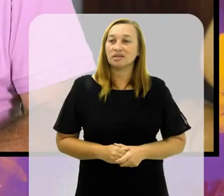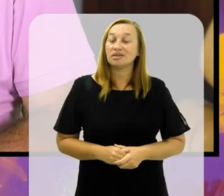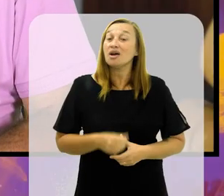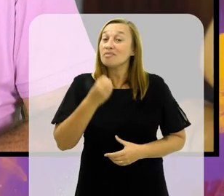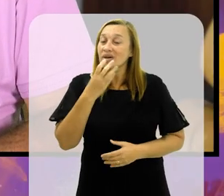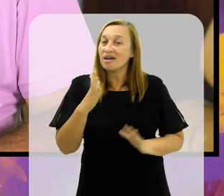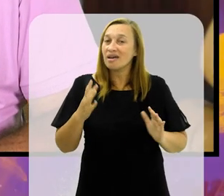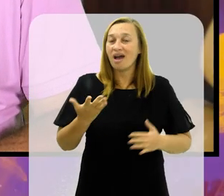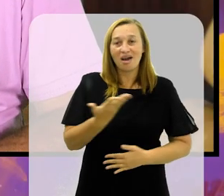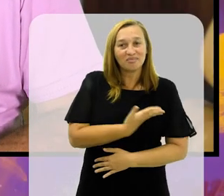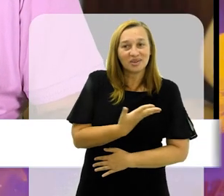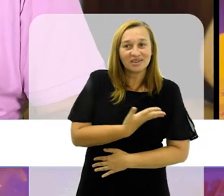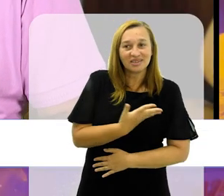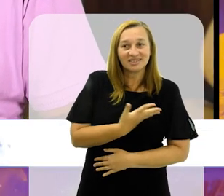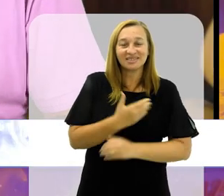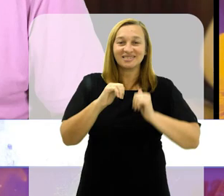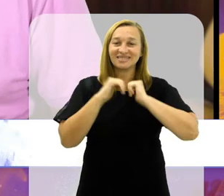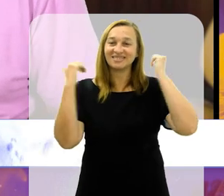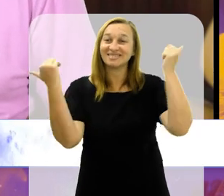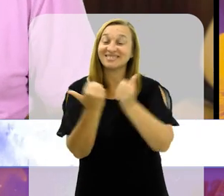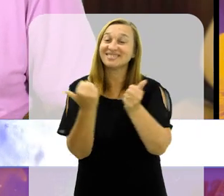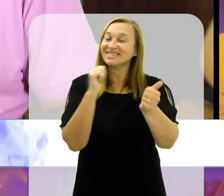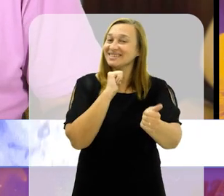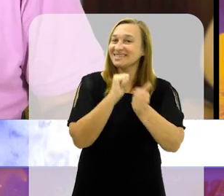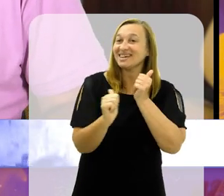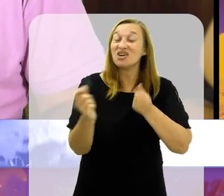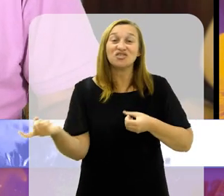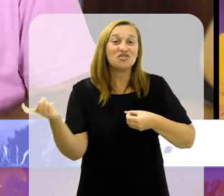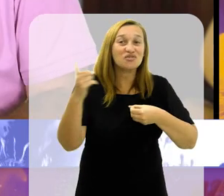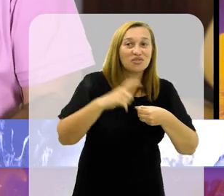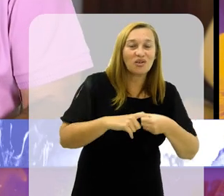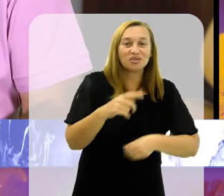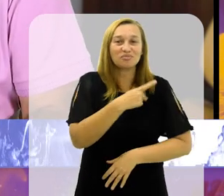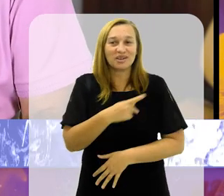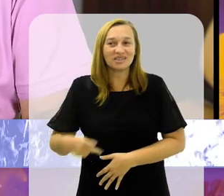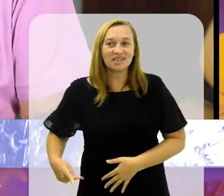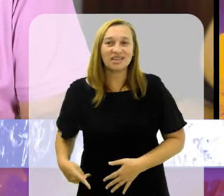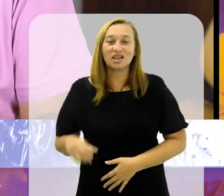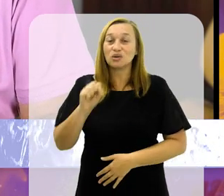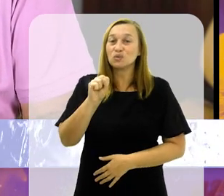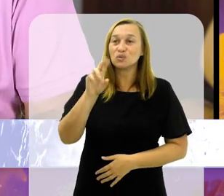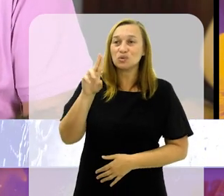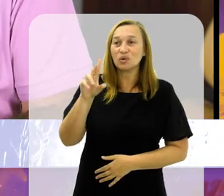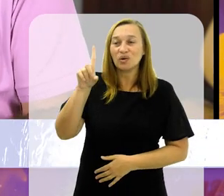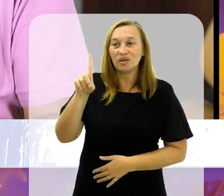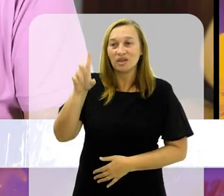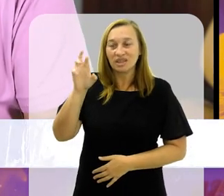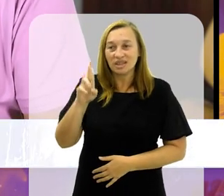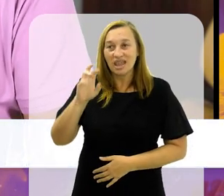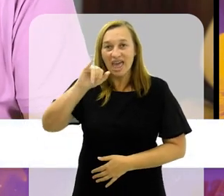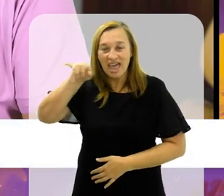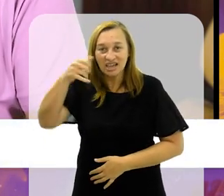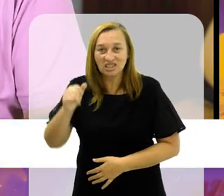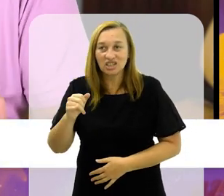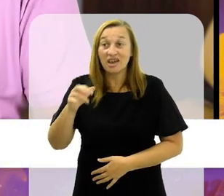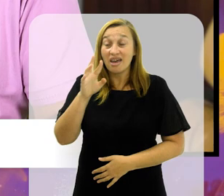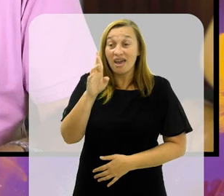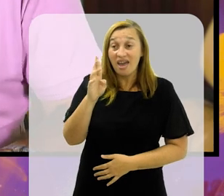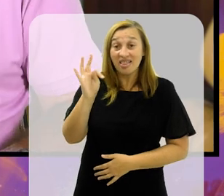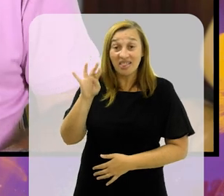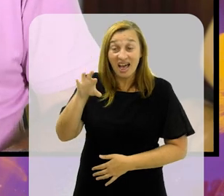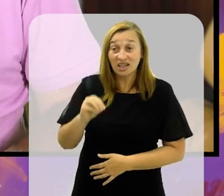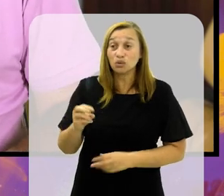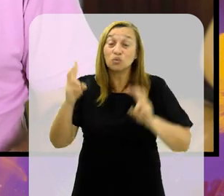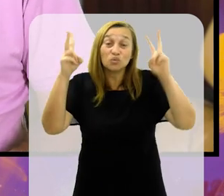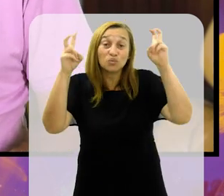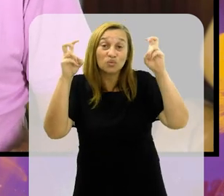Muito bem, meus amigos do Arena Esportiva, estamos de volta com o presidente da Suderge, Renato de Paula. Estamos tratando